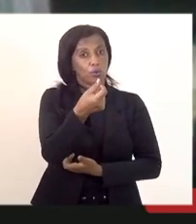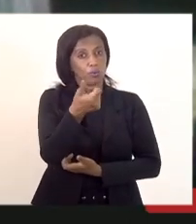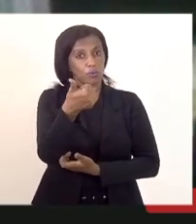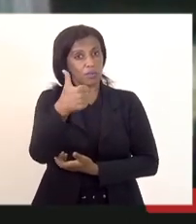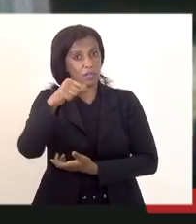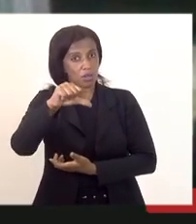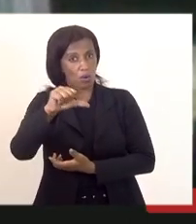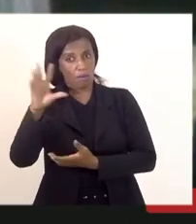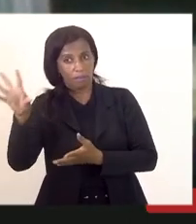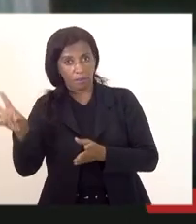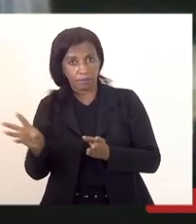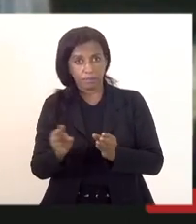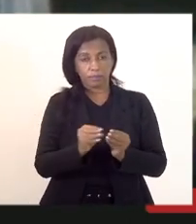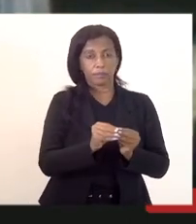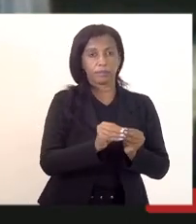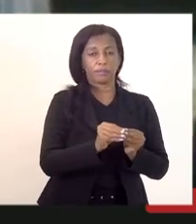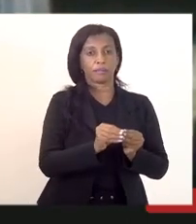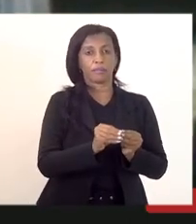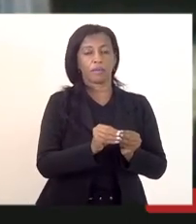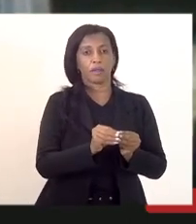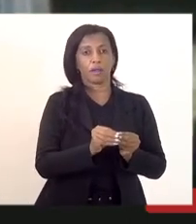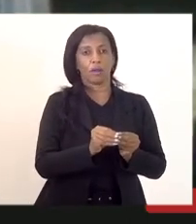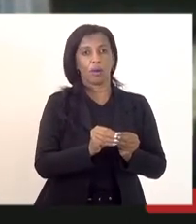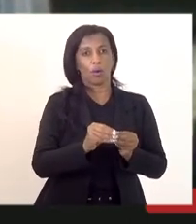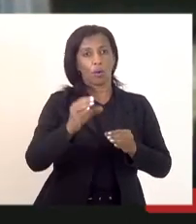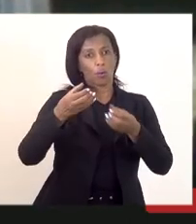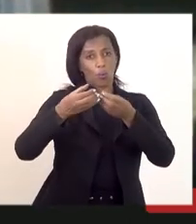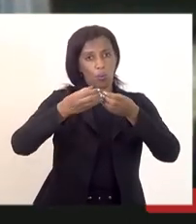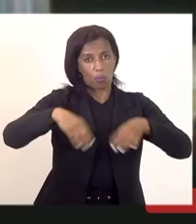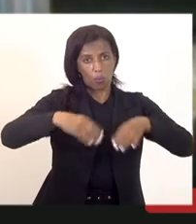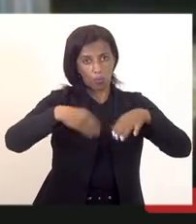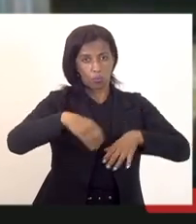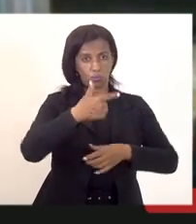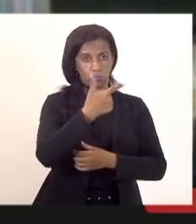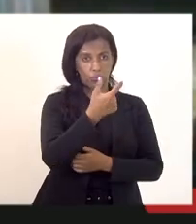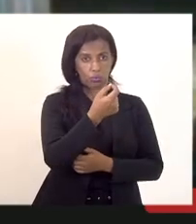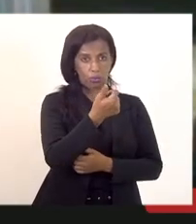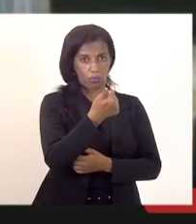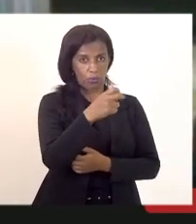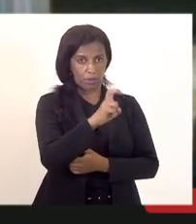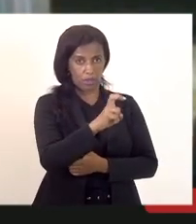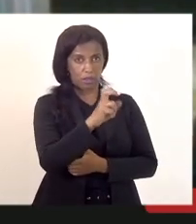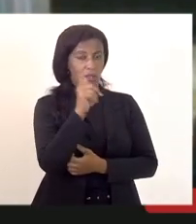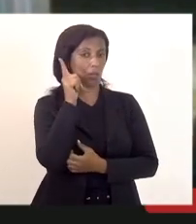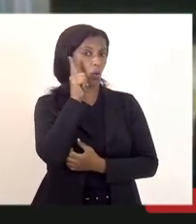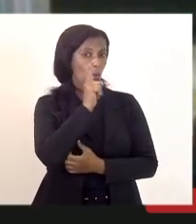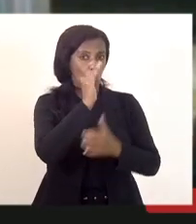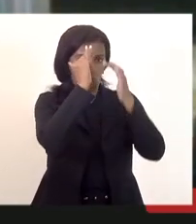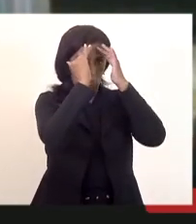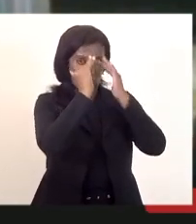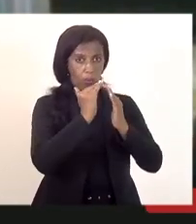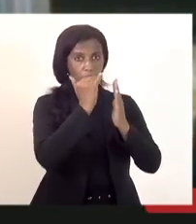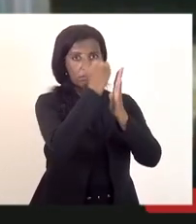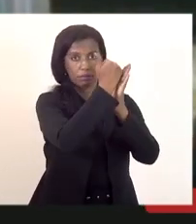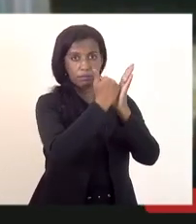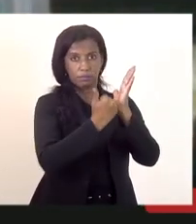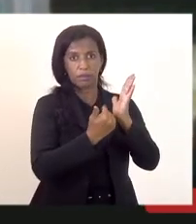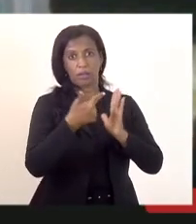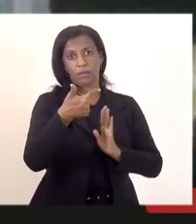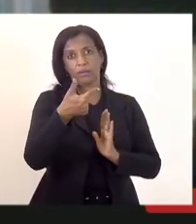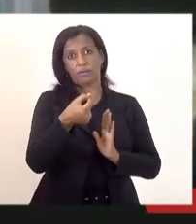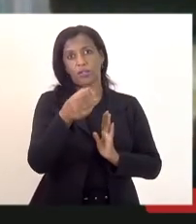completar o concurso de 2015 nós ocupamos respeitamos 20%